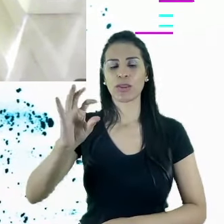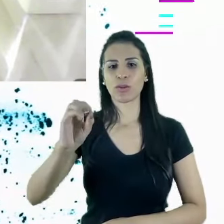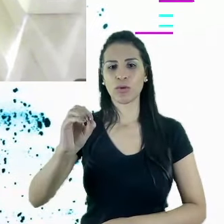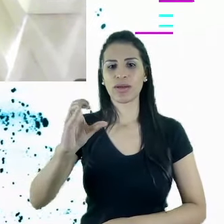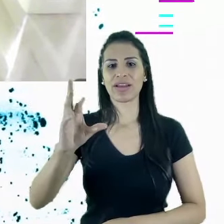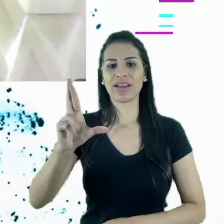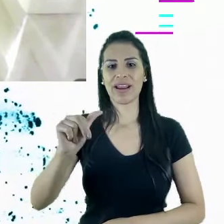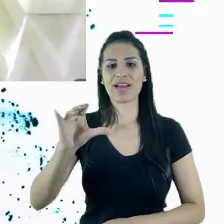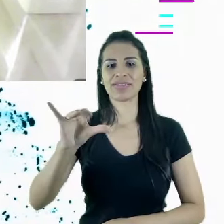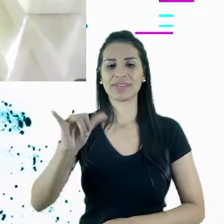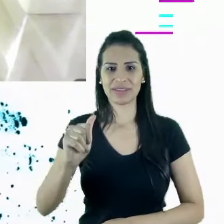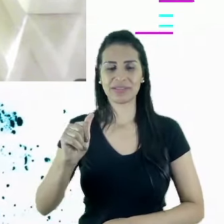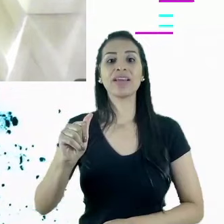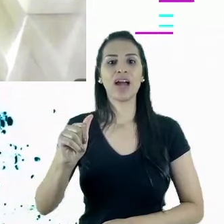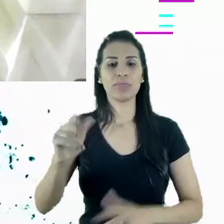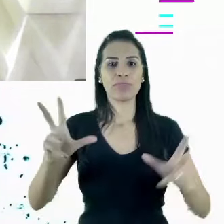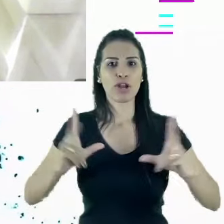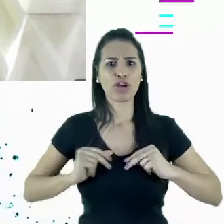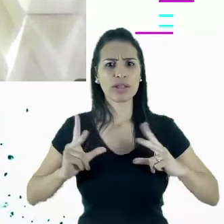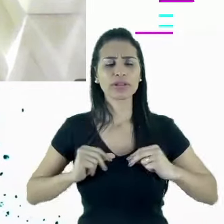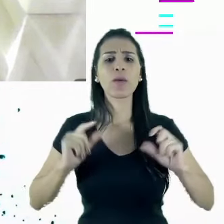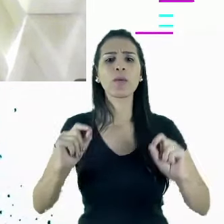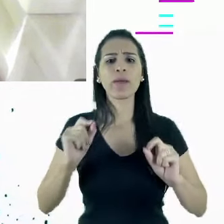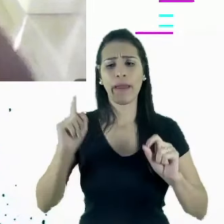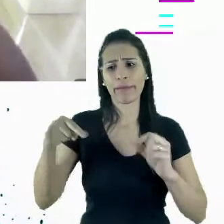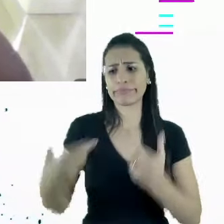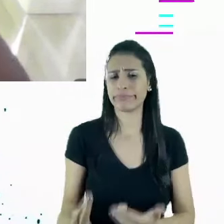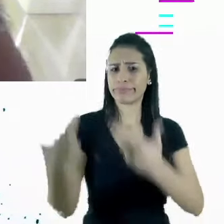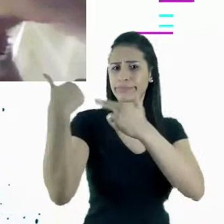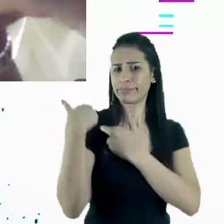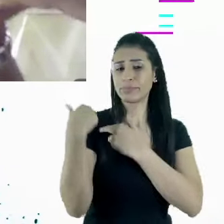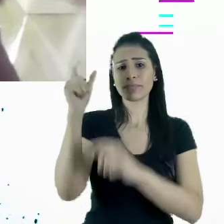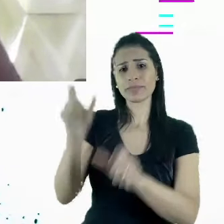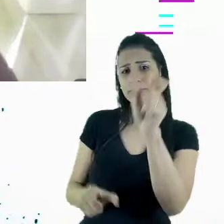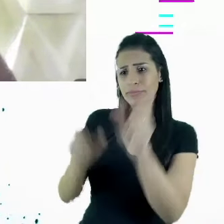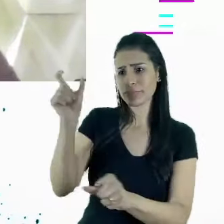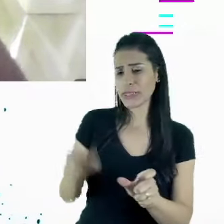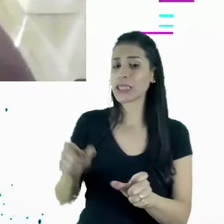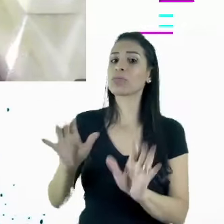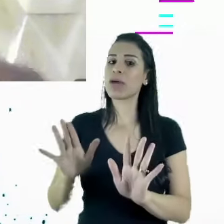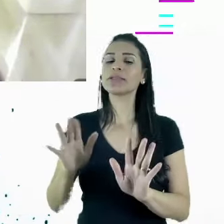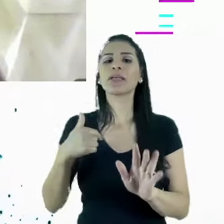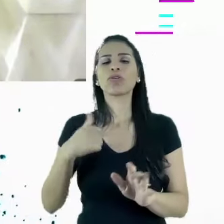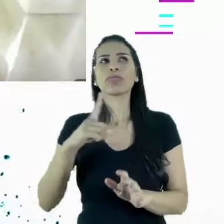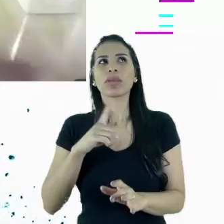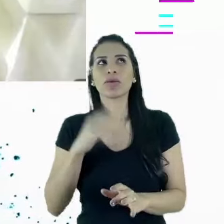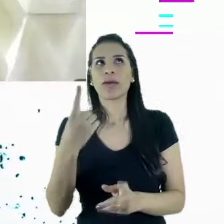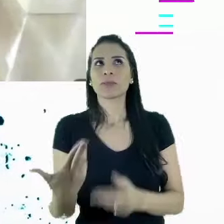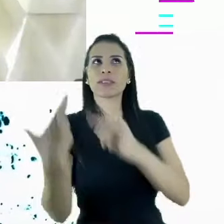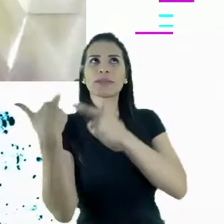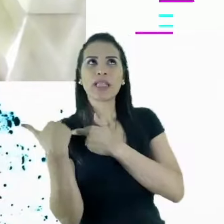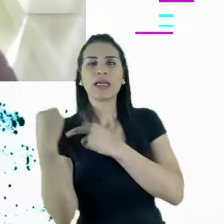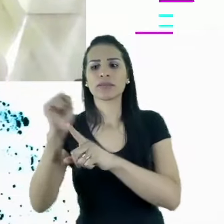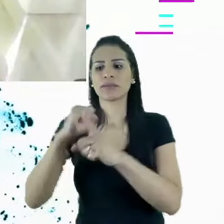indivíduo não tem a mesma linha de largada. Eu tenho uma responsabilidade sociocultural com meninas e meninos